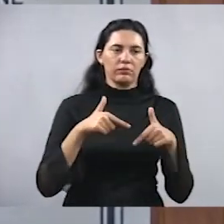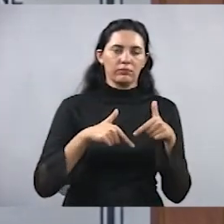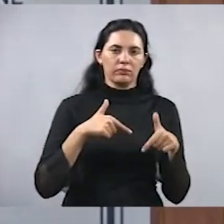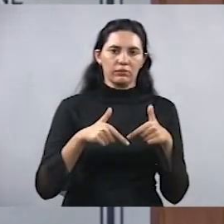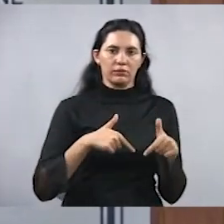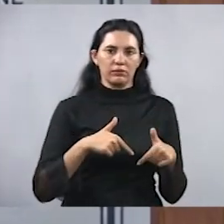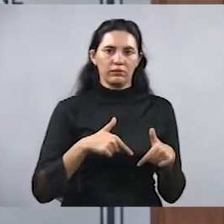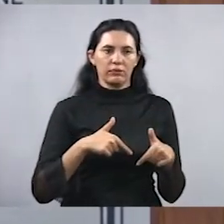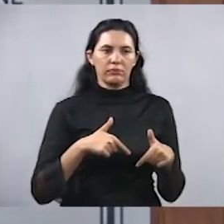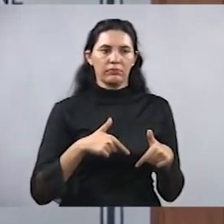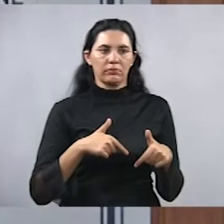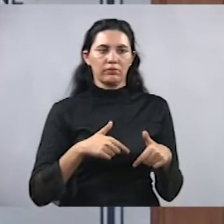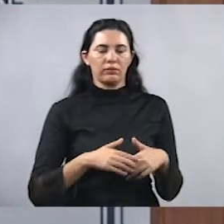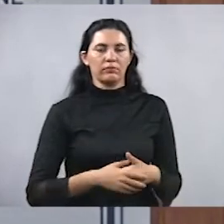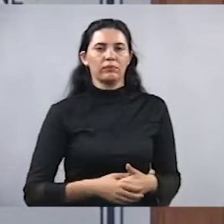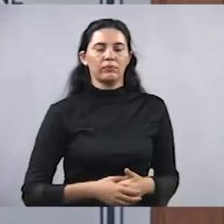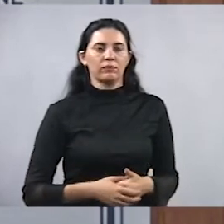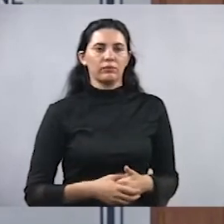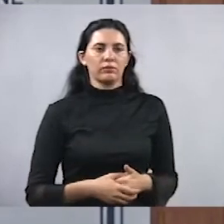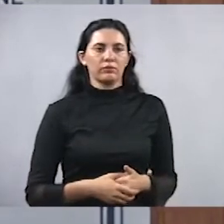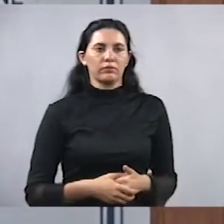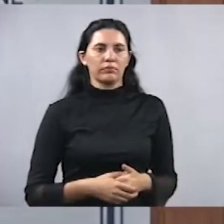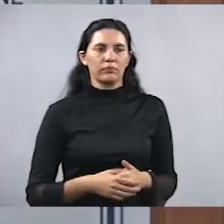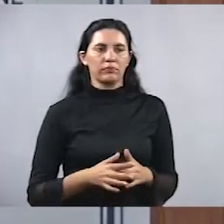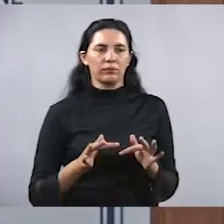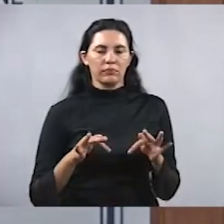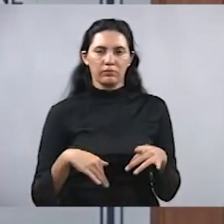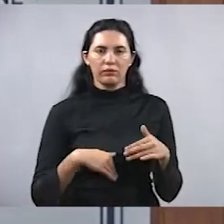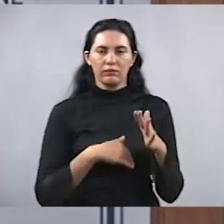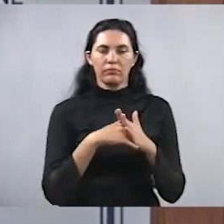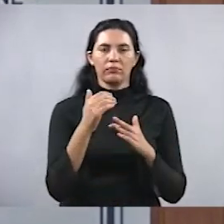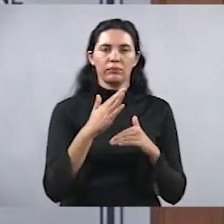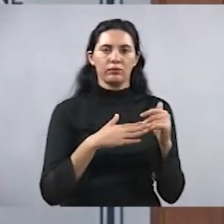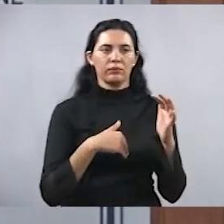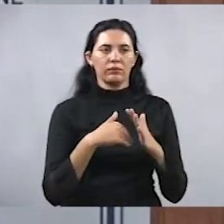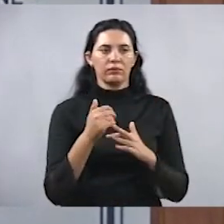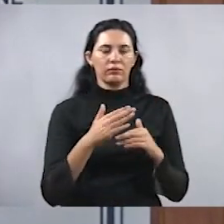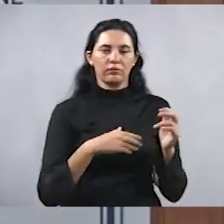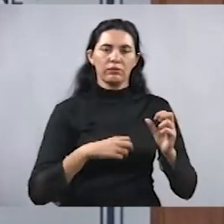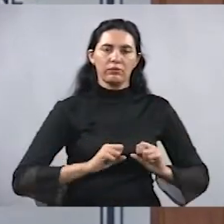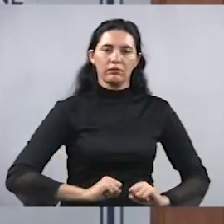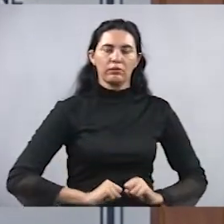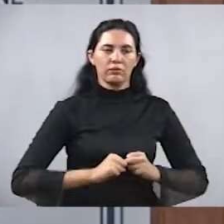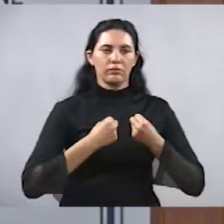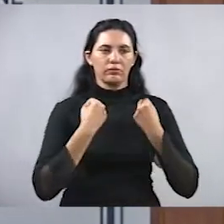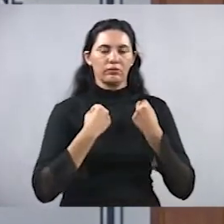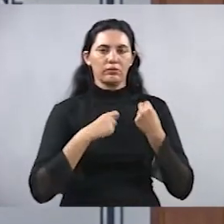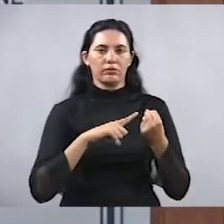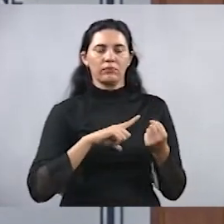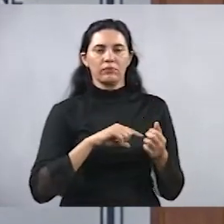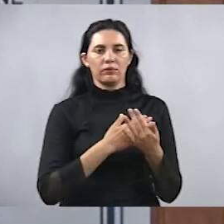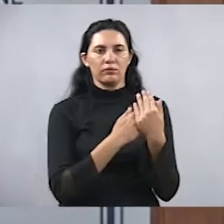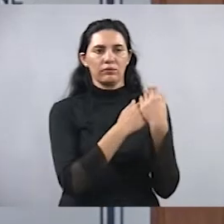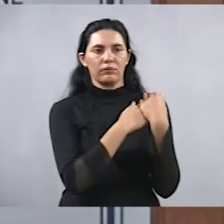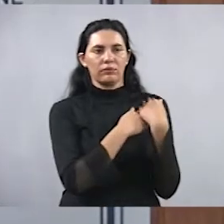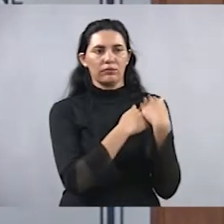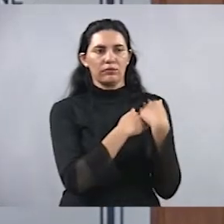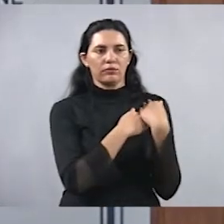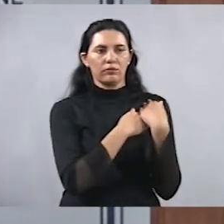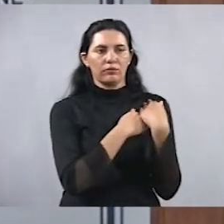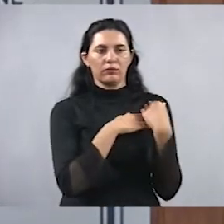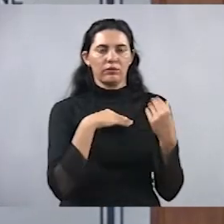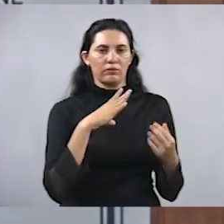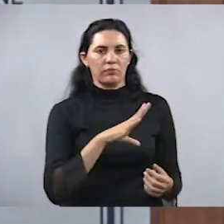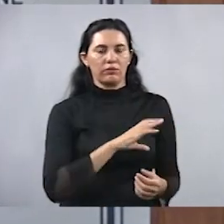competente. Só para terminar, senhor presidente, era competente, era dedicado e tinha compromisso. Por isso, era